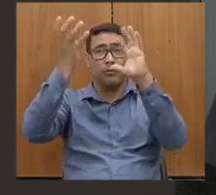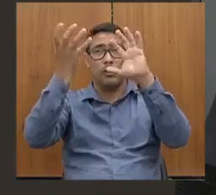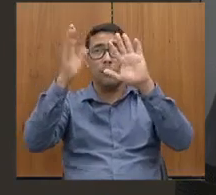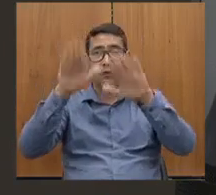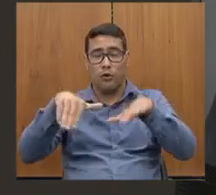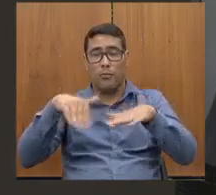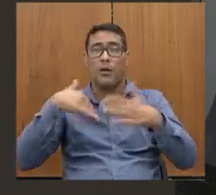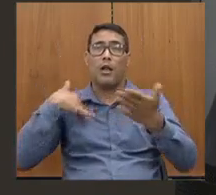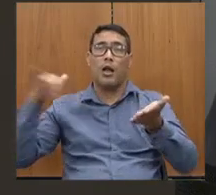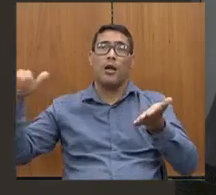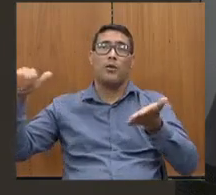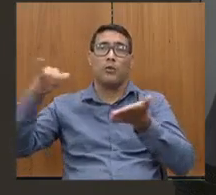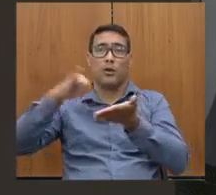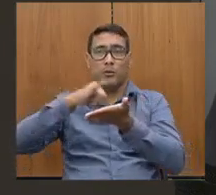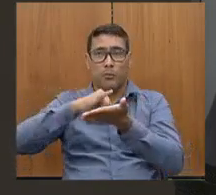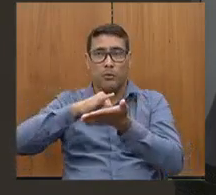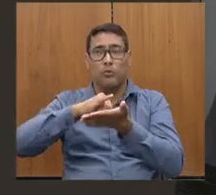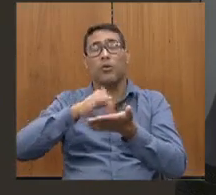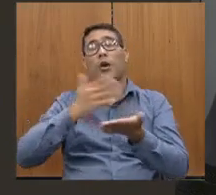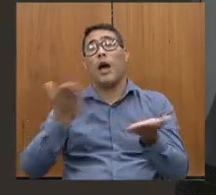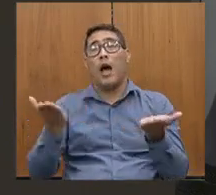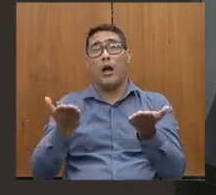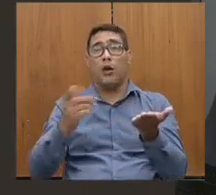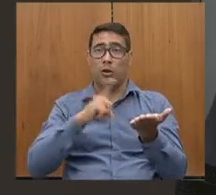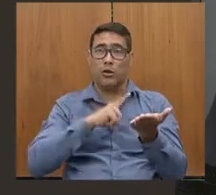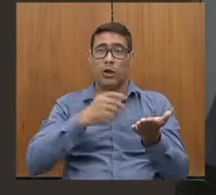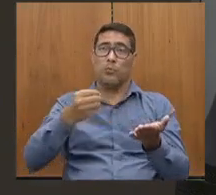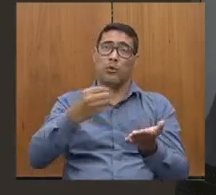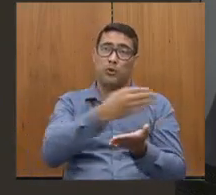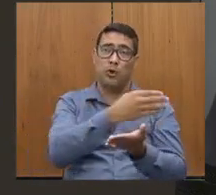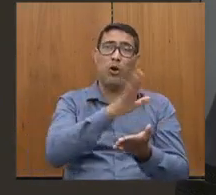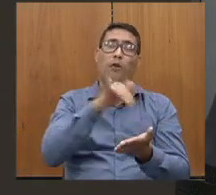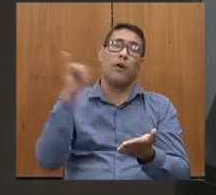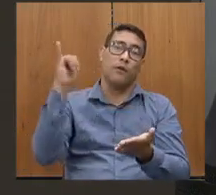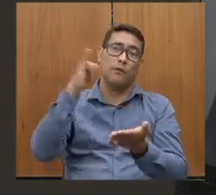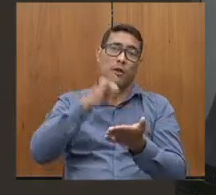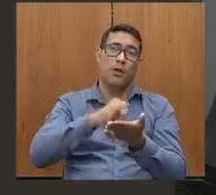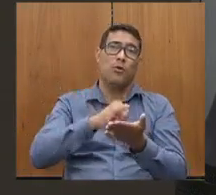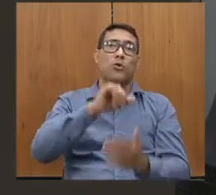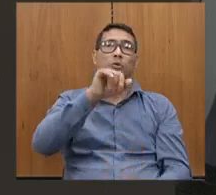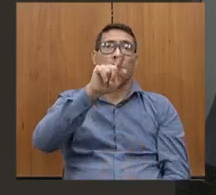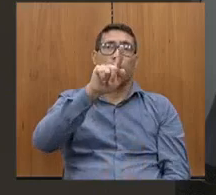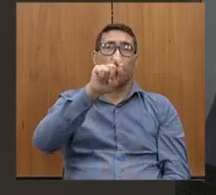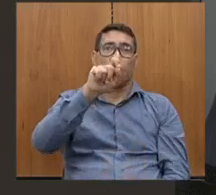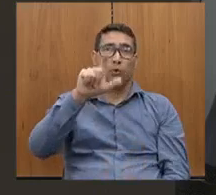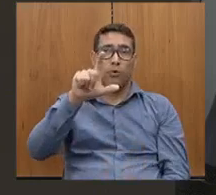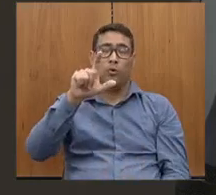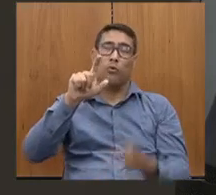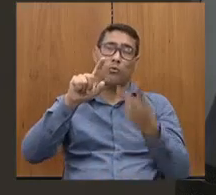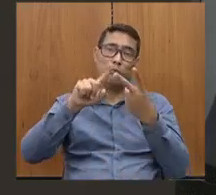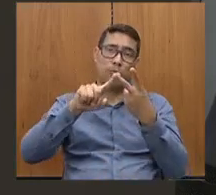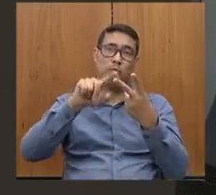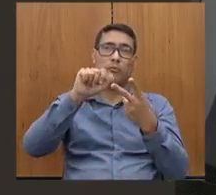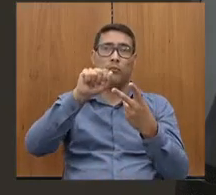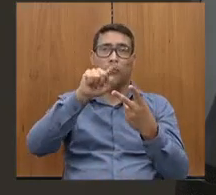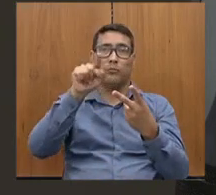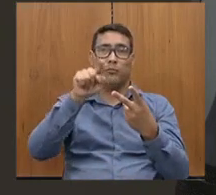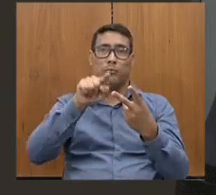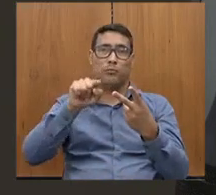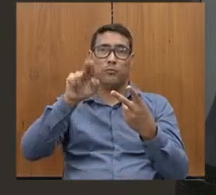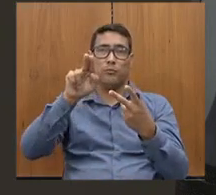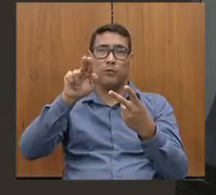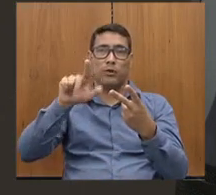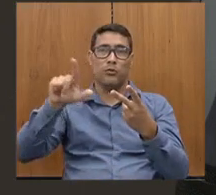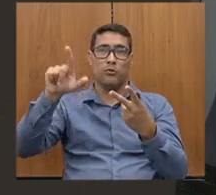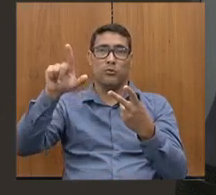novas companhias, como a Gol, ou a Azul também está operando na cidade. Nós sabemos que